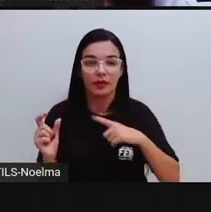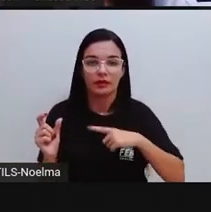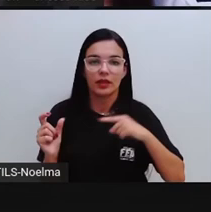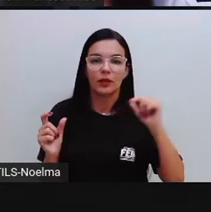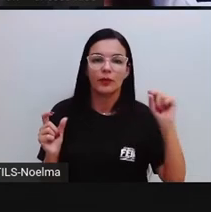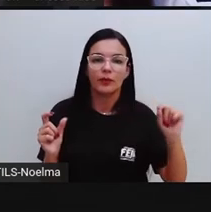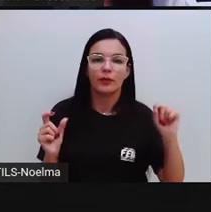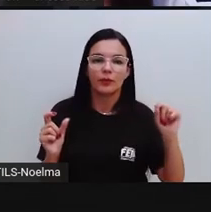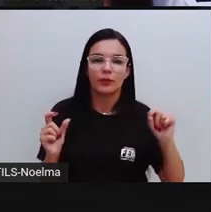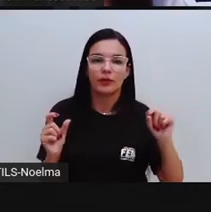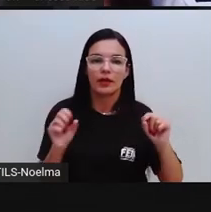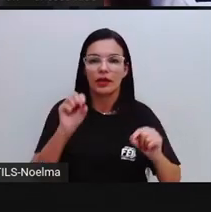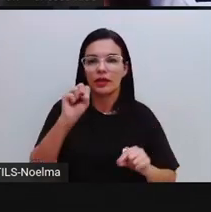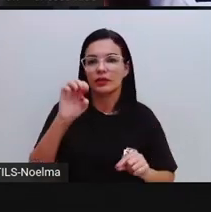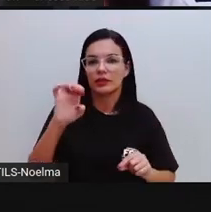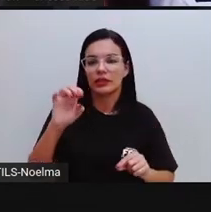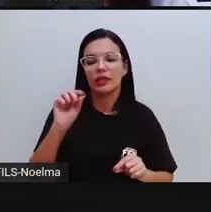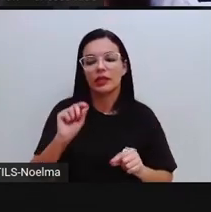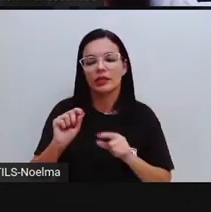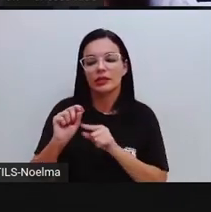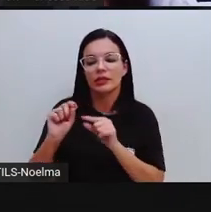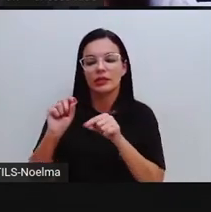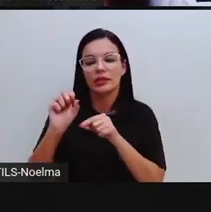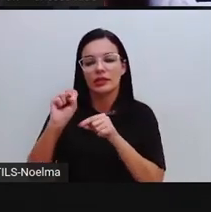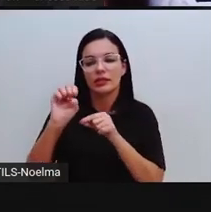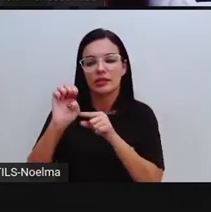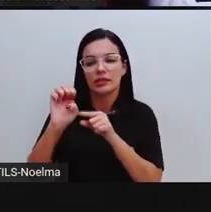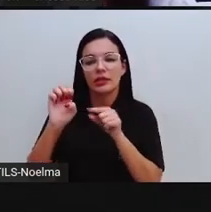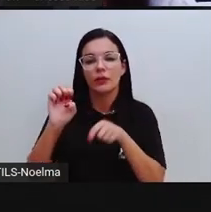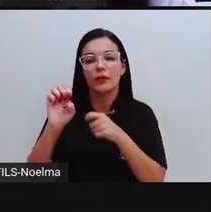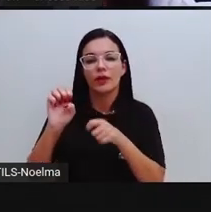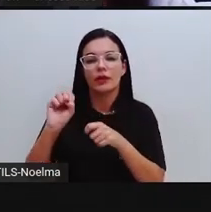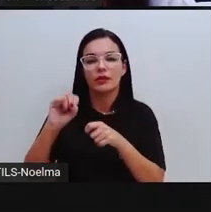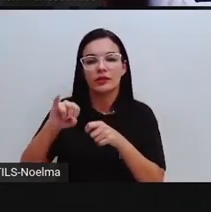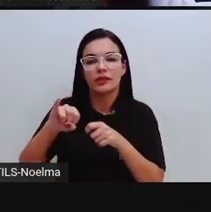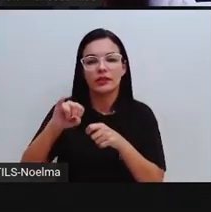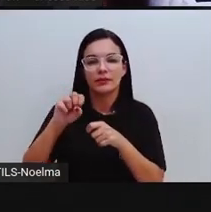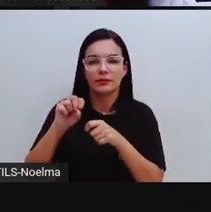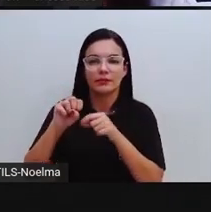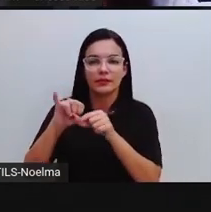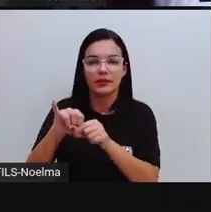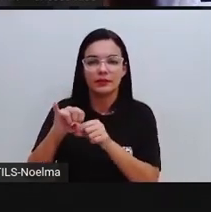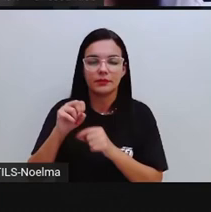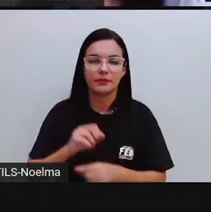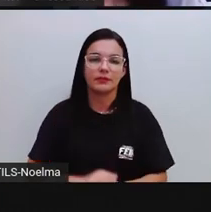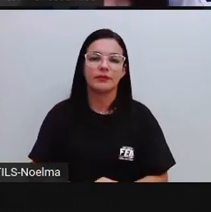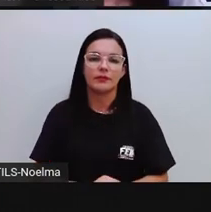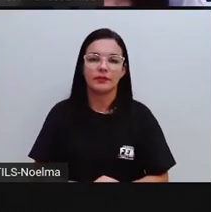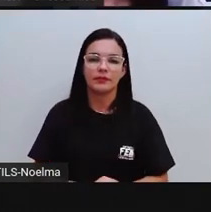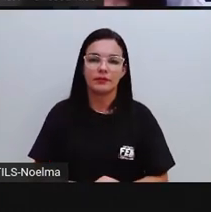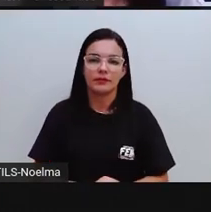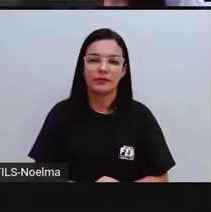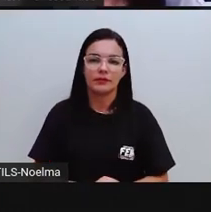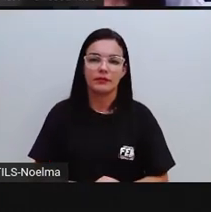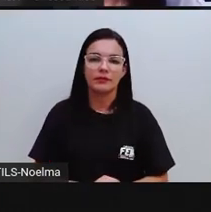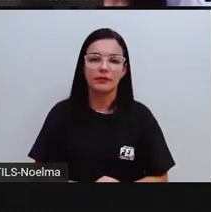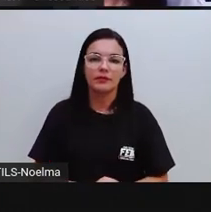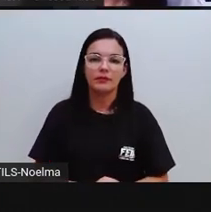presença também da palavra se. Fazendo parte aí, ó, do pretérito do subjuntivo.